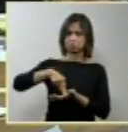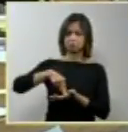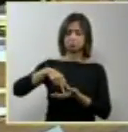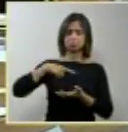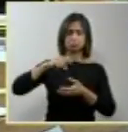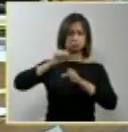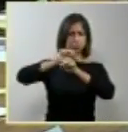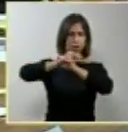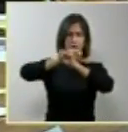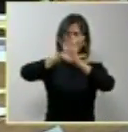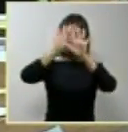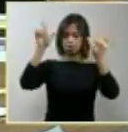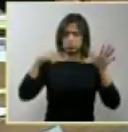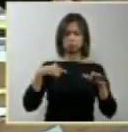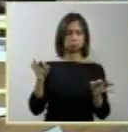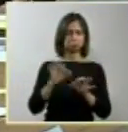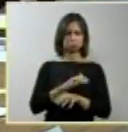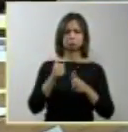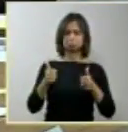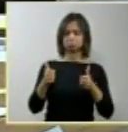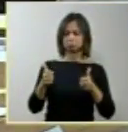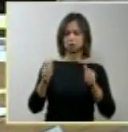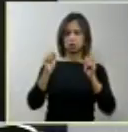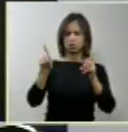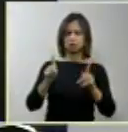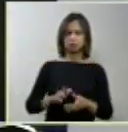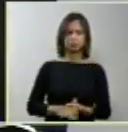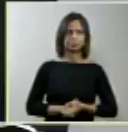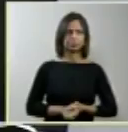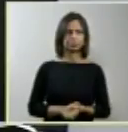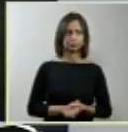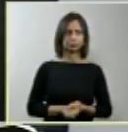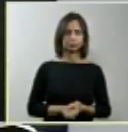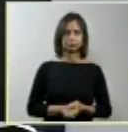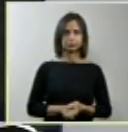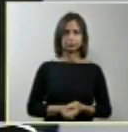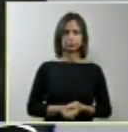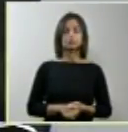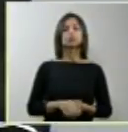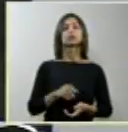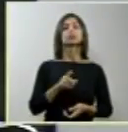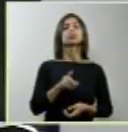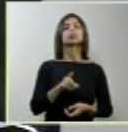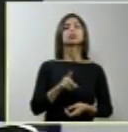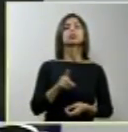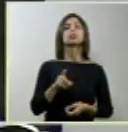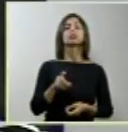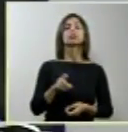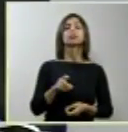solar e eu estou muito satisfeito. Doutor Guizzi, igualmente, silêncio.